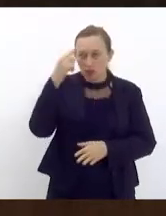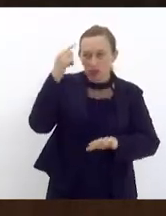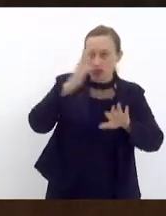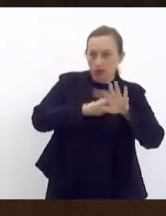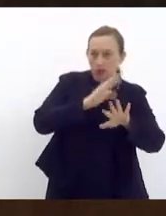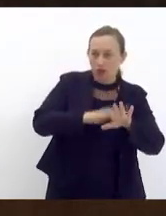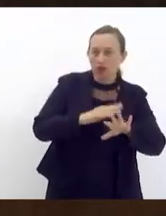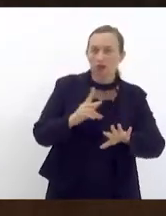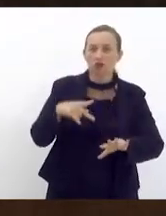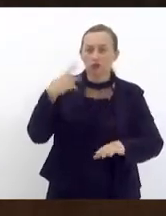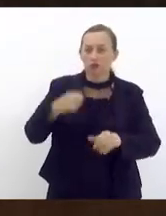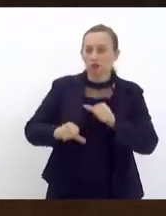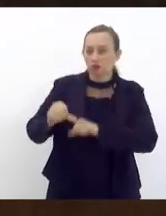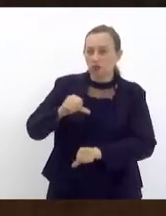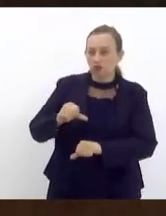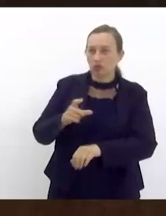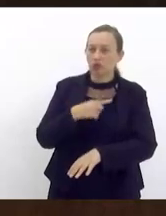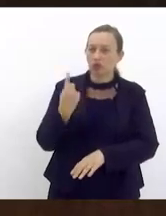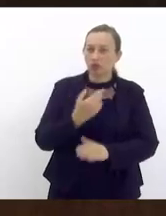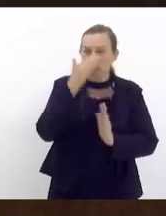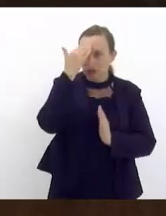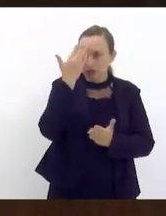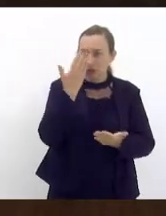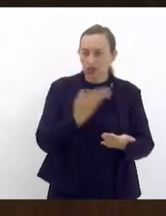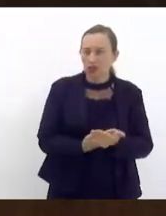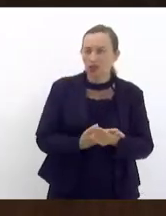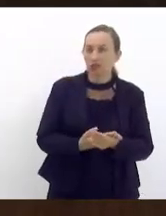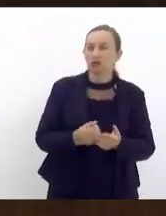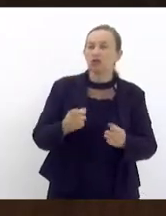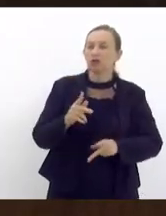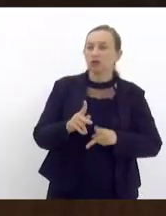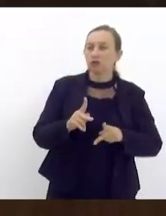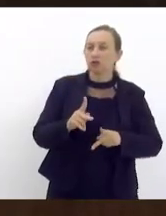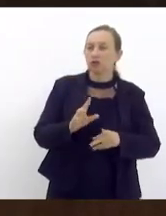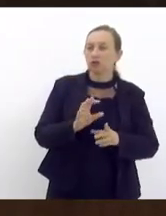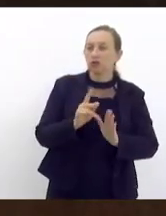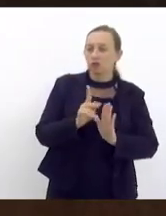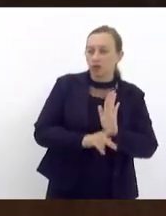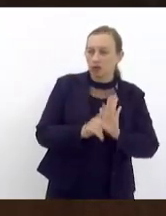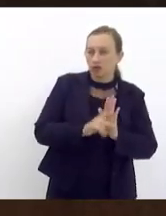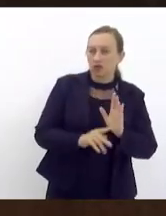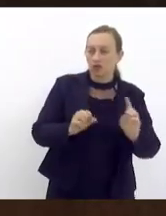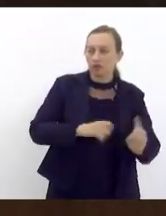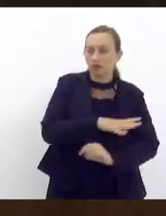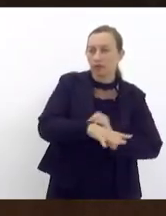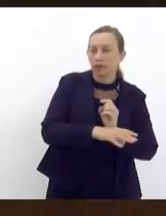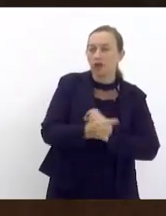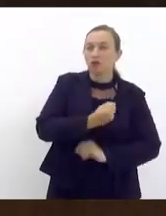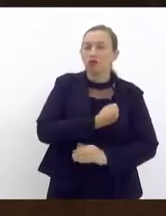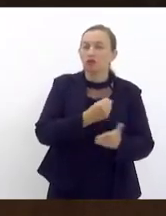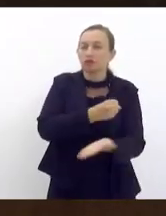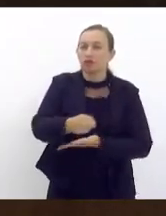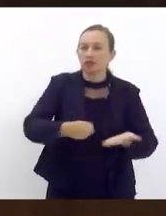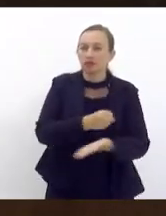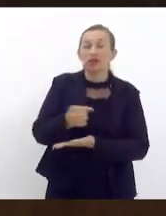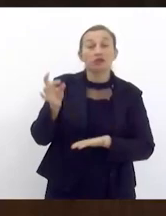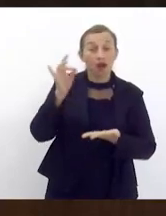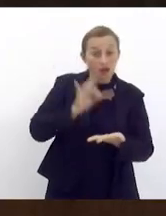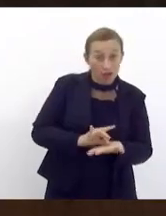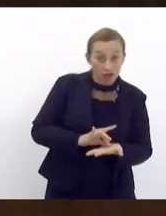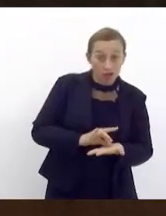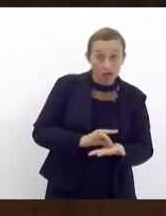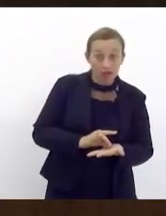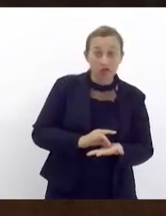politicamente contrárias aquilo que a gente acredita como projeto de sociedade então os números que eu trago aqui são baseados na realidade são